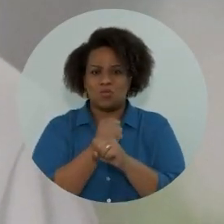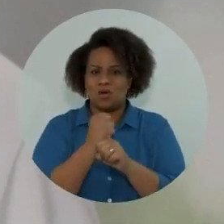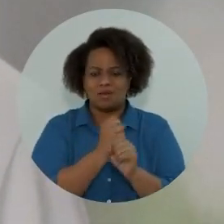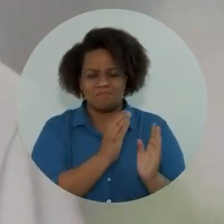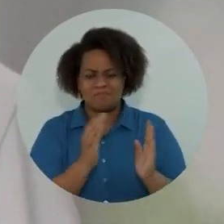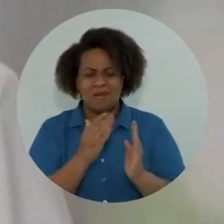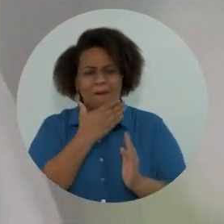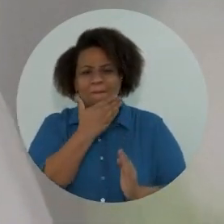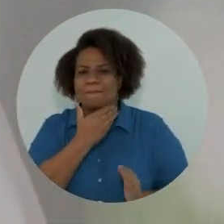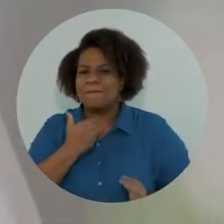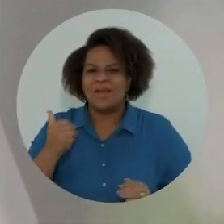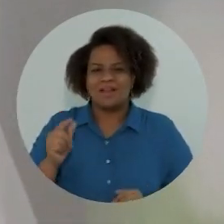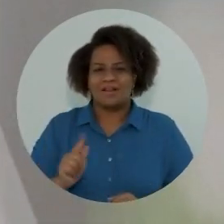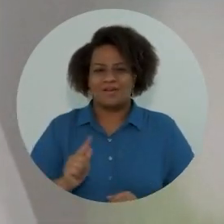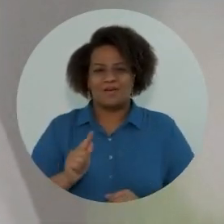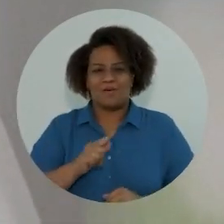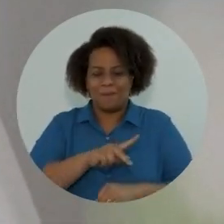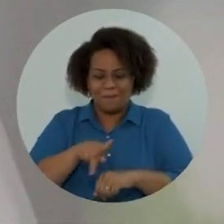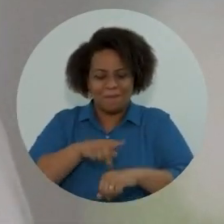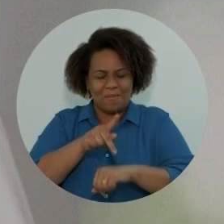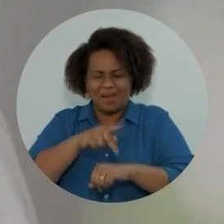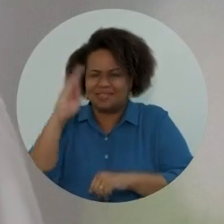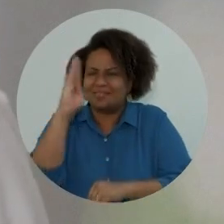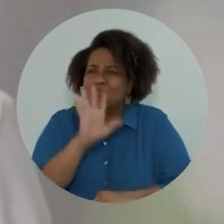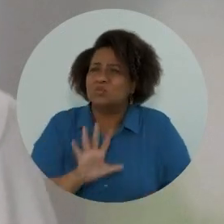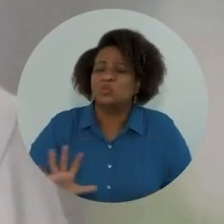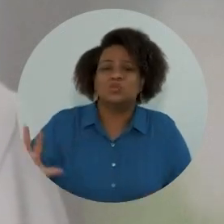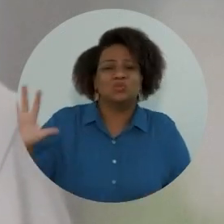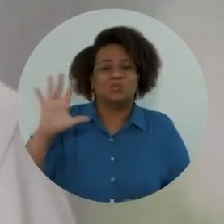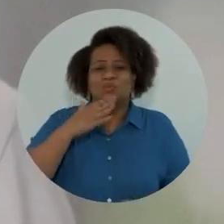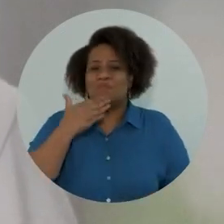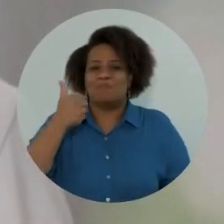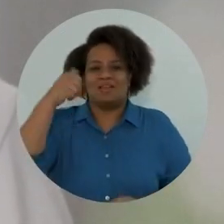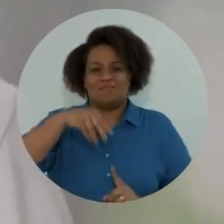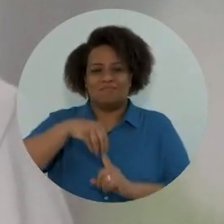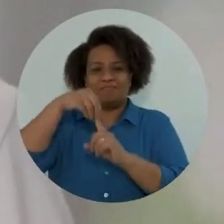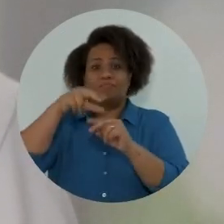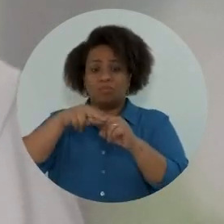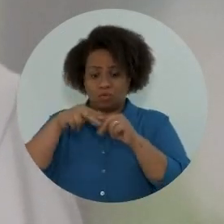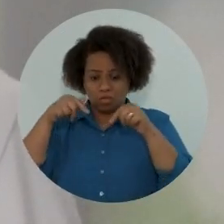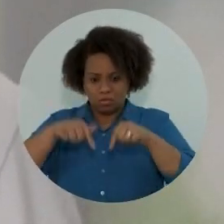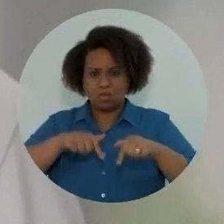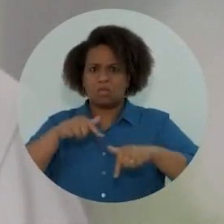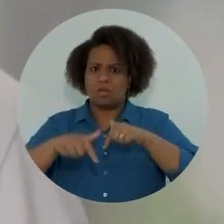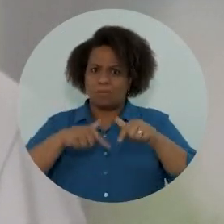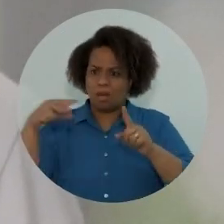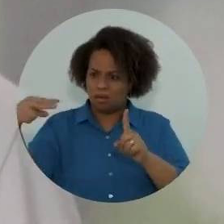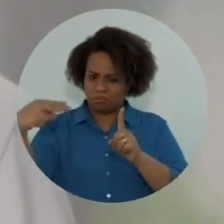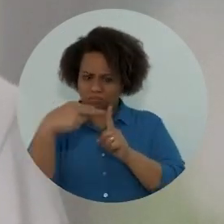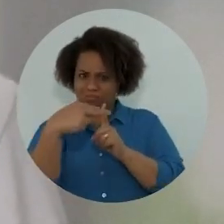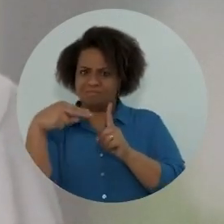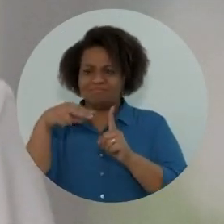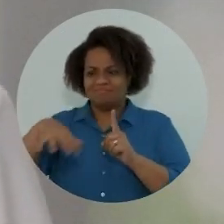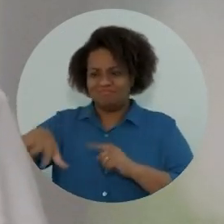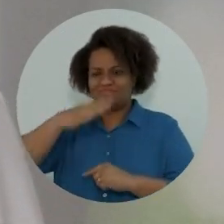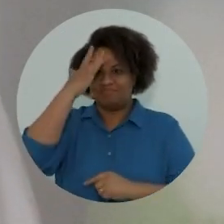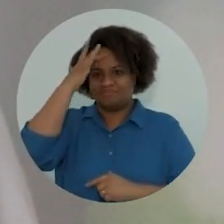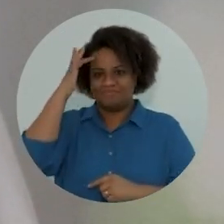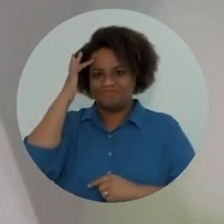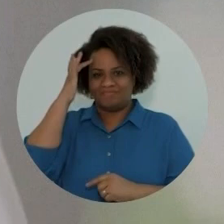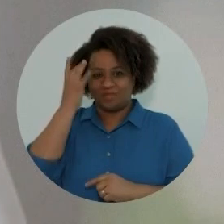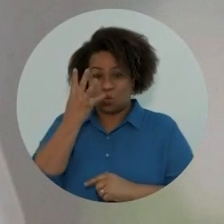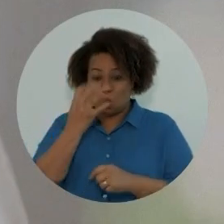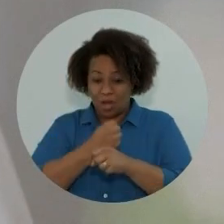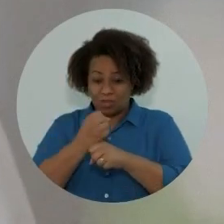o país. E é por isso que chego aqui com um trabalho reconhecido pelas pessoas. Daqui a quatro anos, com fé em